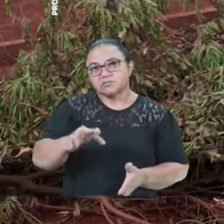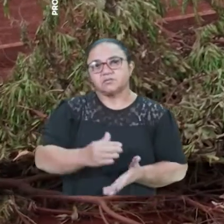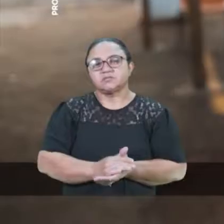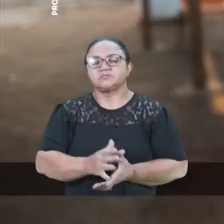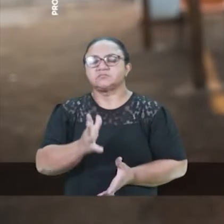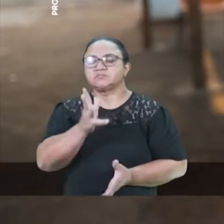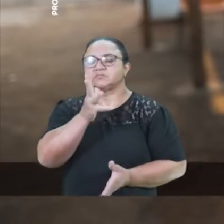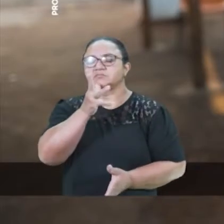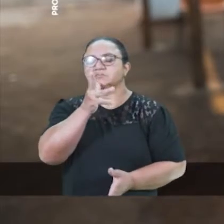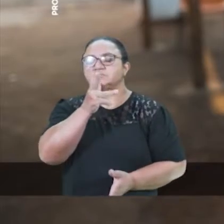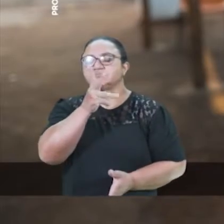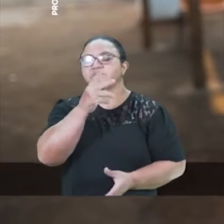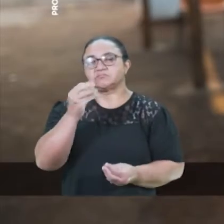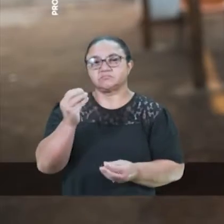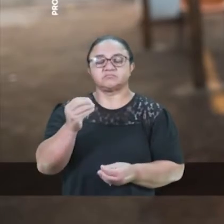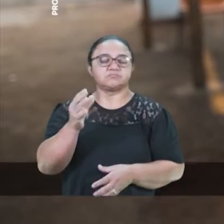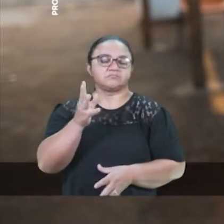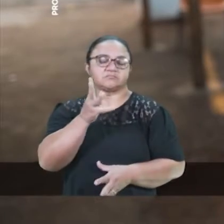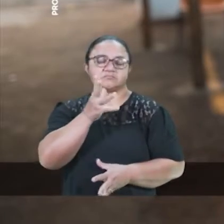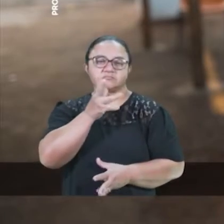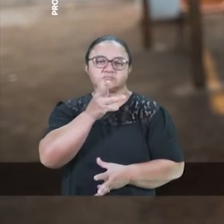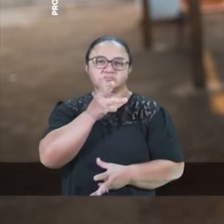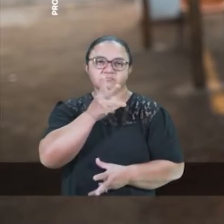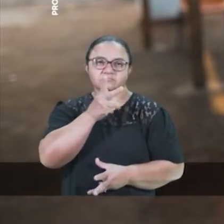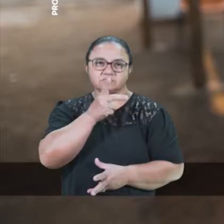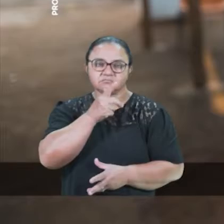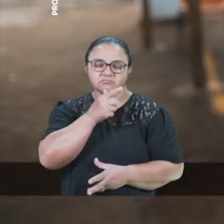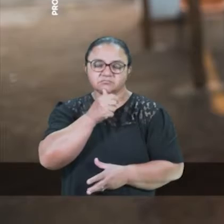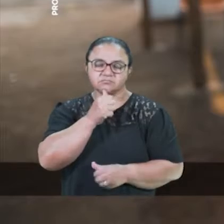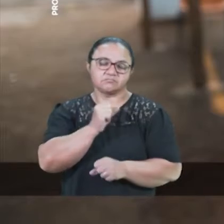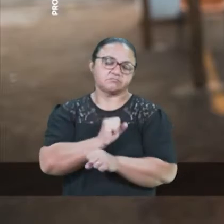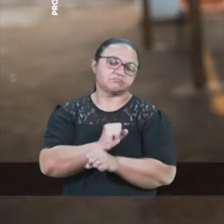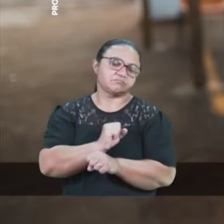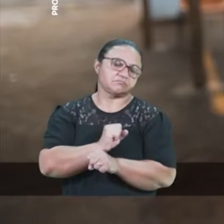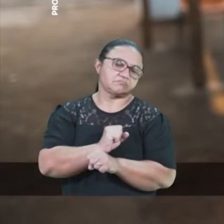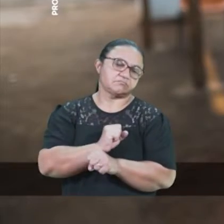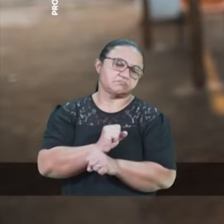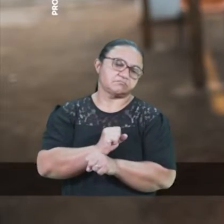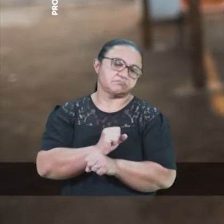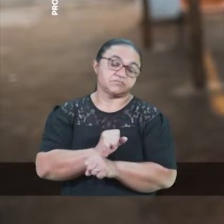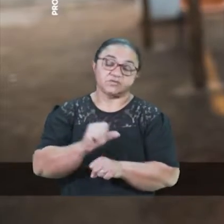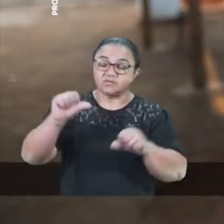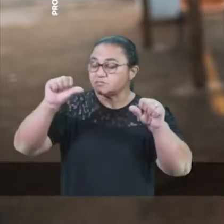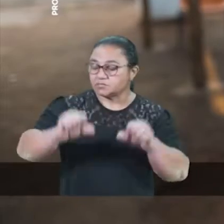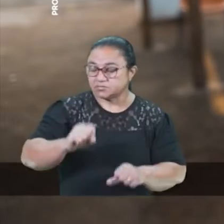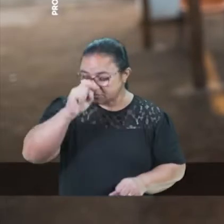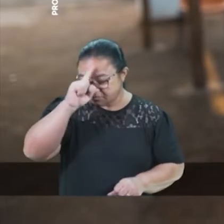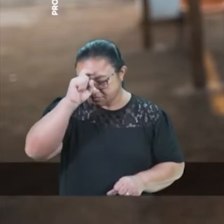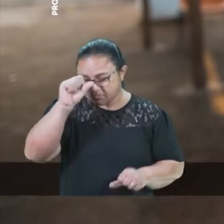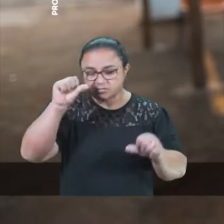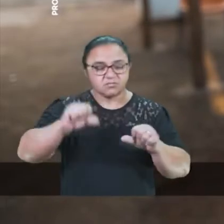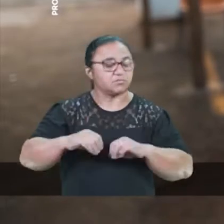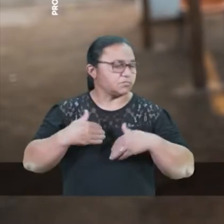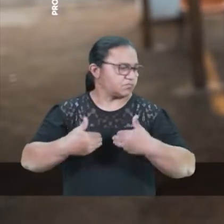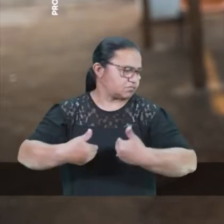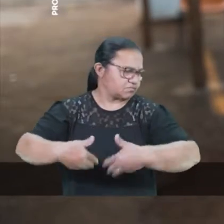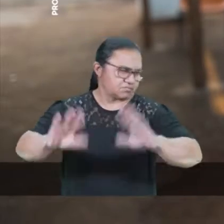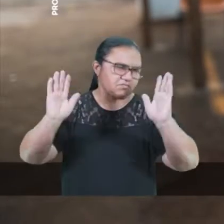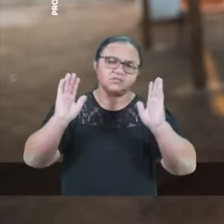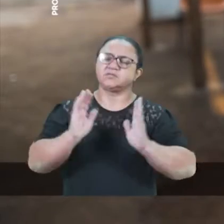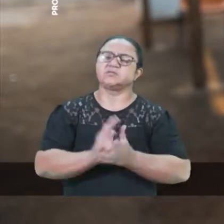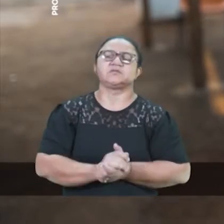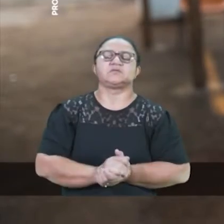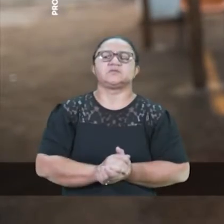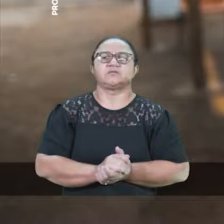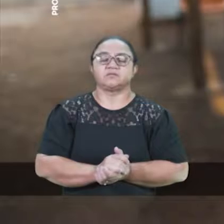nada. Demora bastante. Muito. Com o tempo vamos lá esperando. Não, está horrível. Os hospitais, está